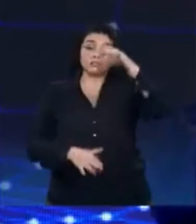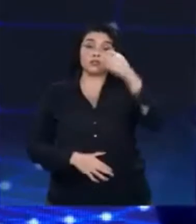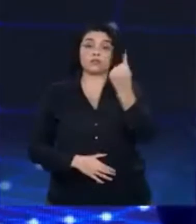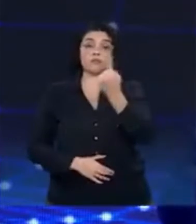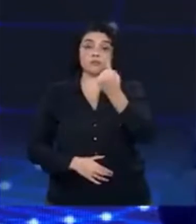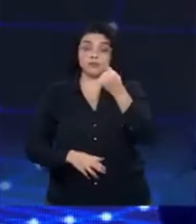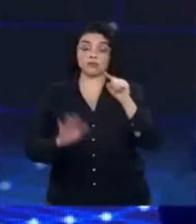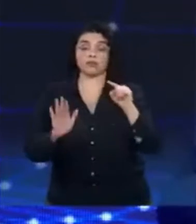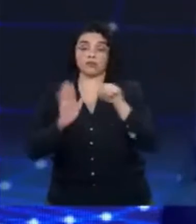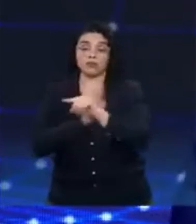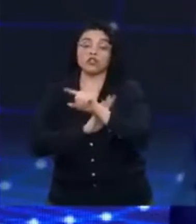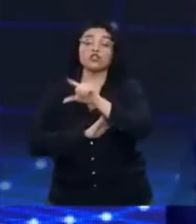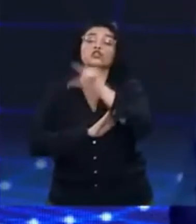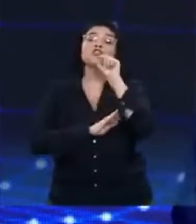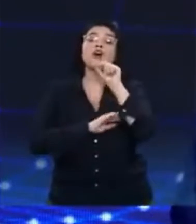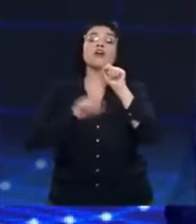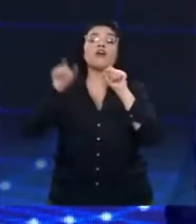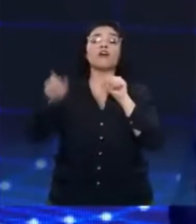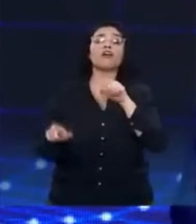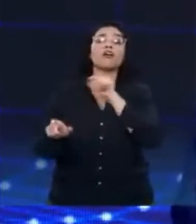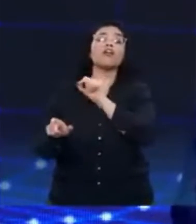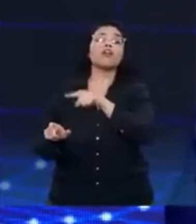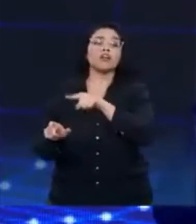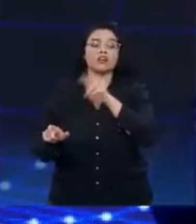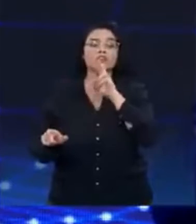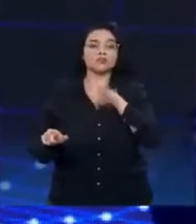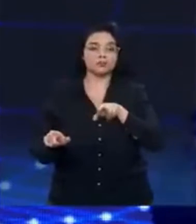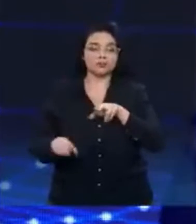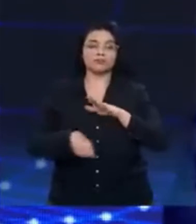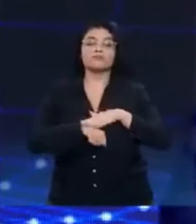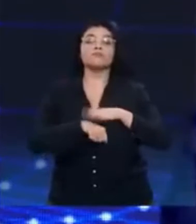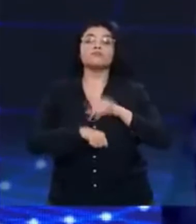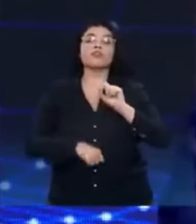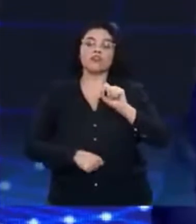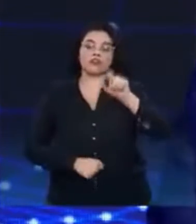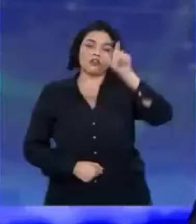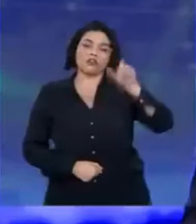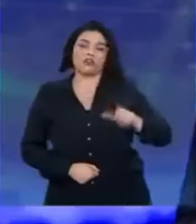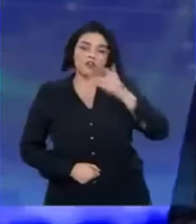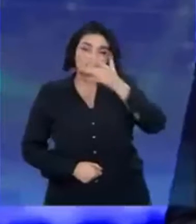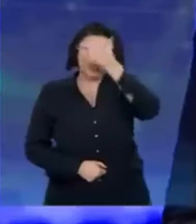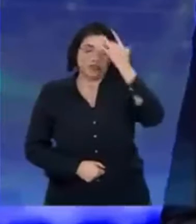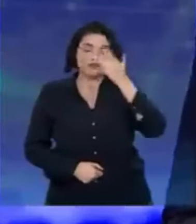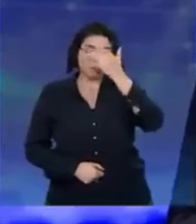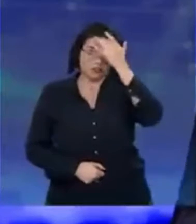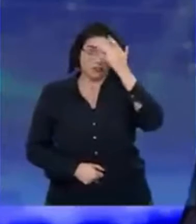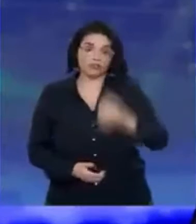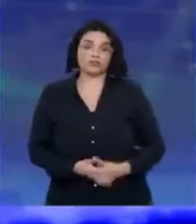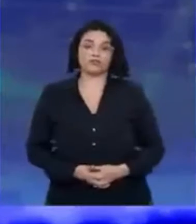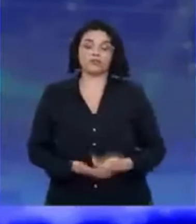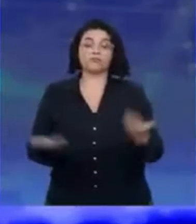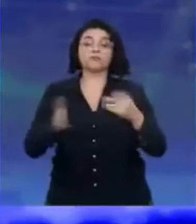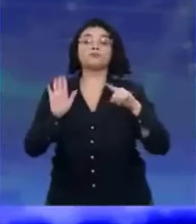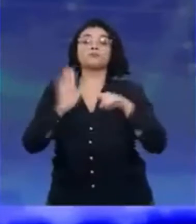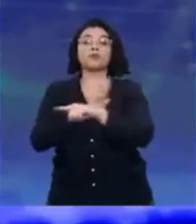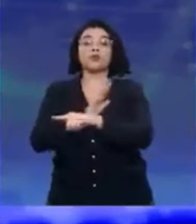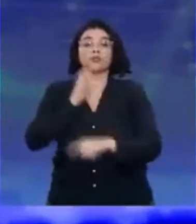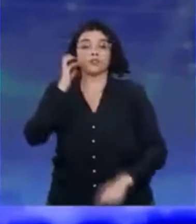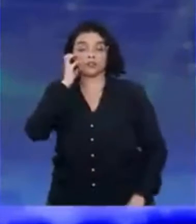escolhendo, obviamente, quem vai responder, é o candidato Fernando Haddad. Eu vou perguntar para o Tarcísio.